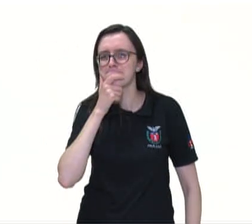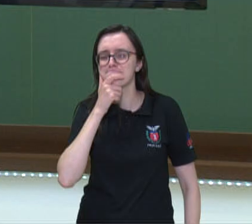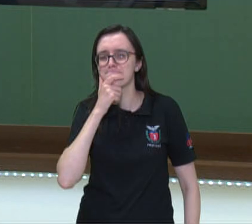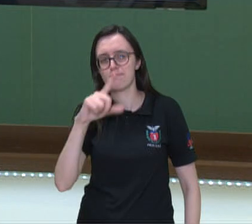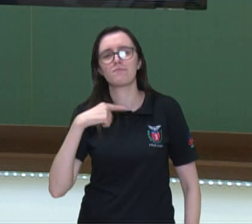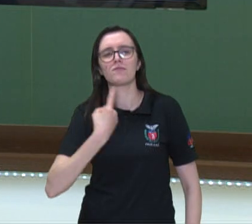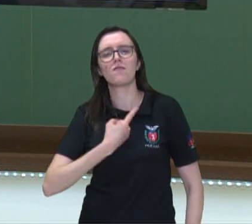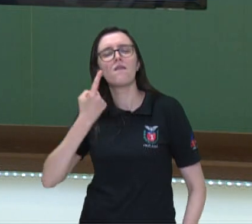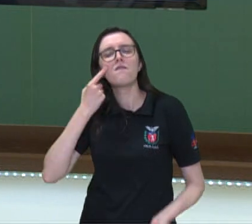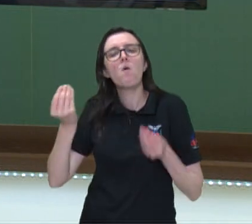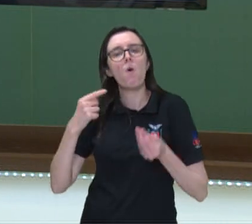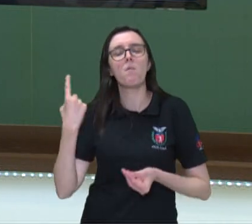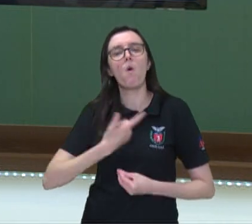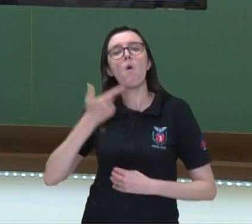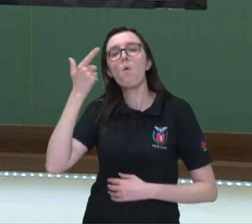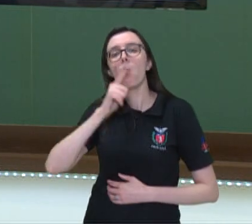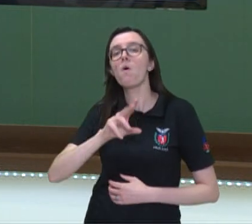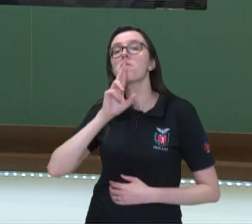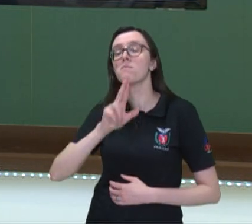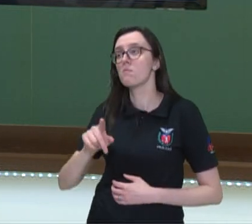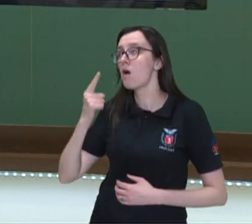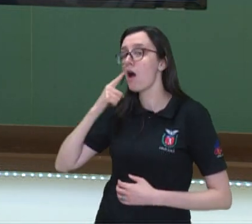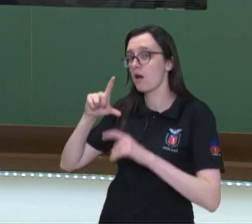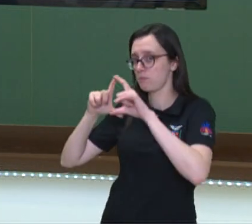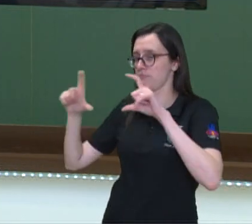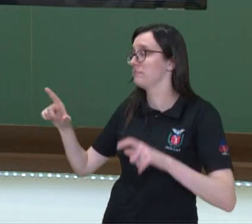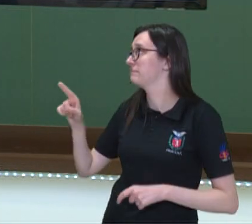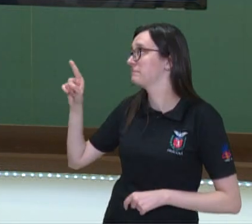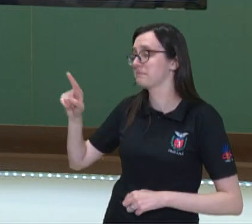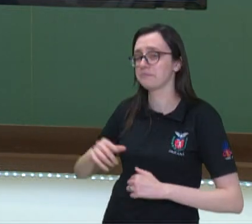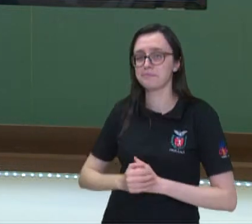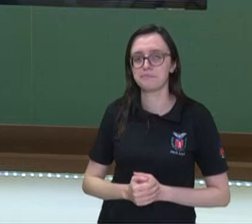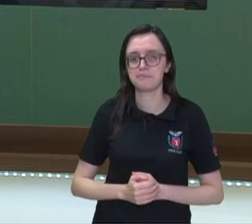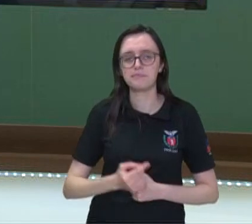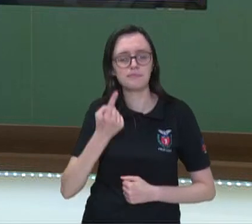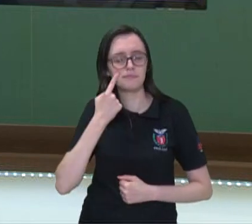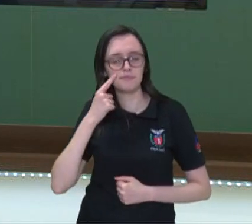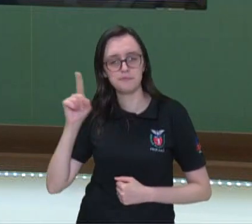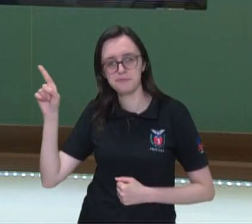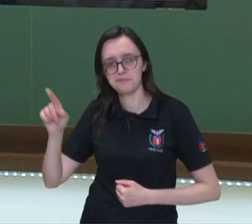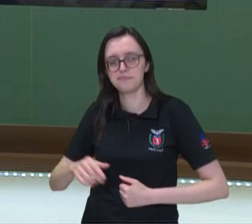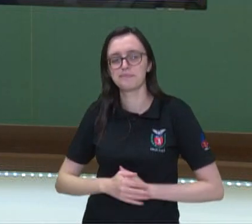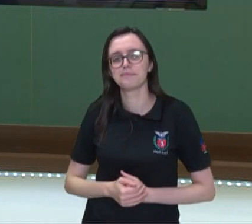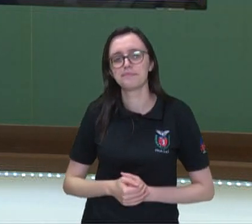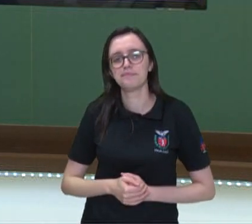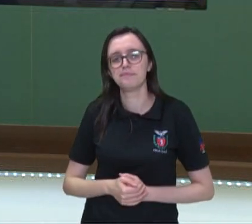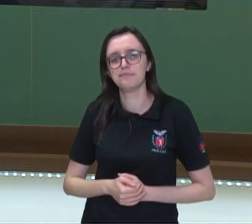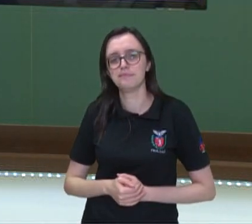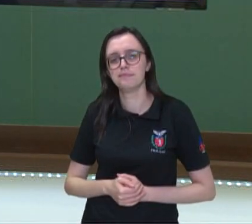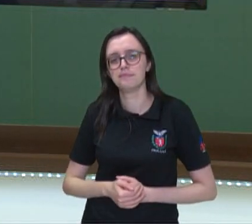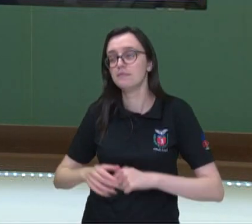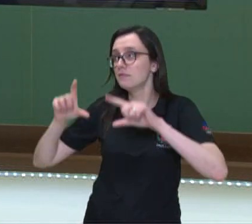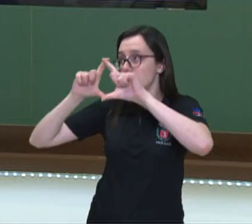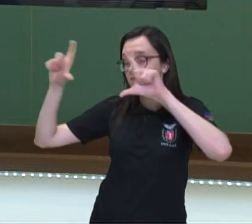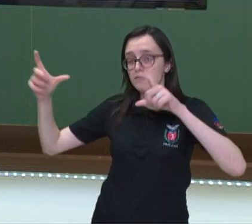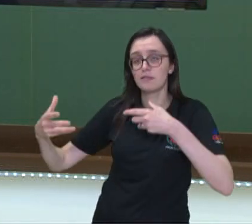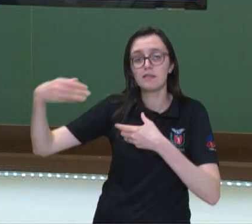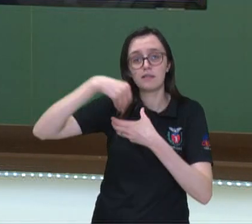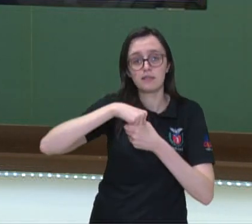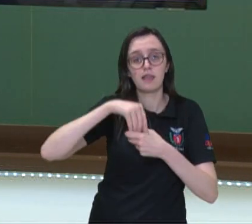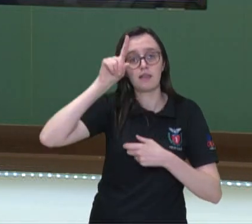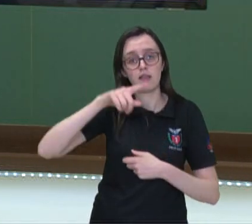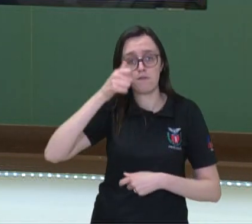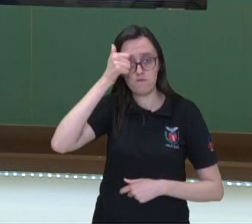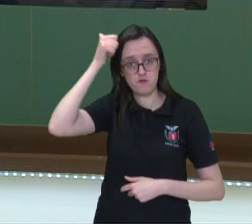Vamos ver como a gente poderia fazer para resolver esse probleminha. Dá uma olhadinha nele. Ele é um probleminha que caiu no vestibular da